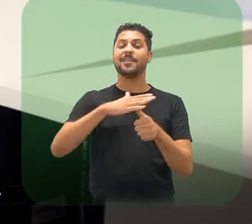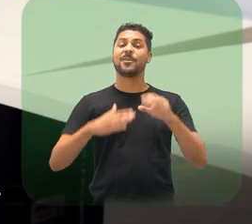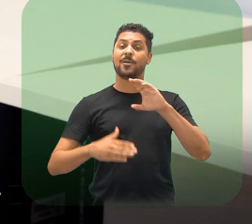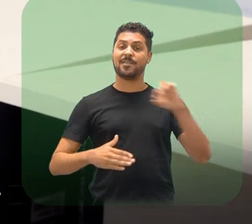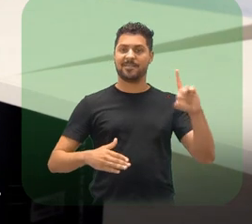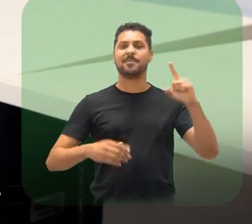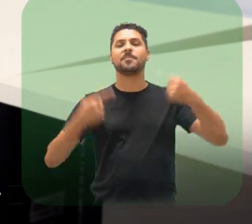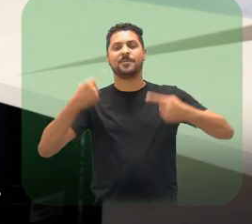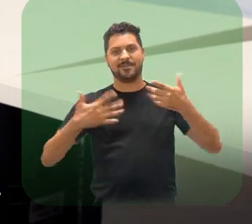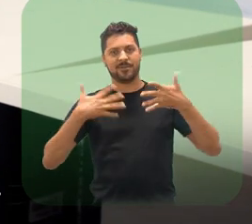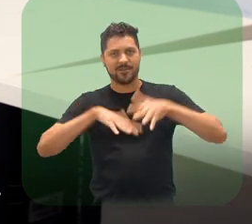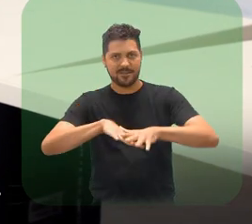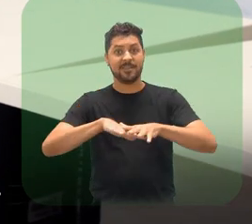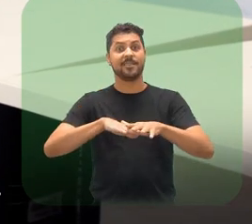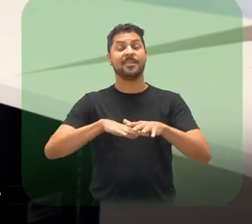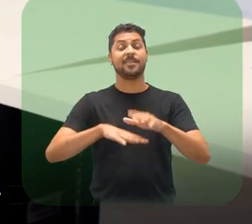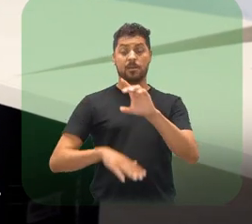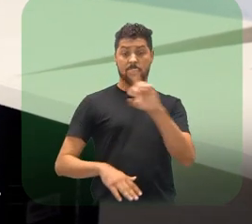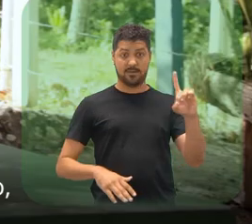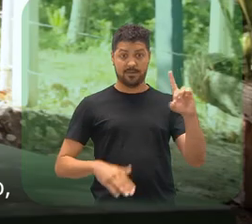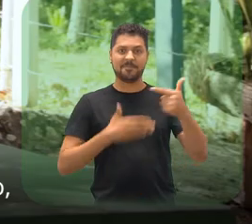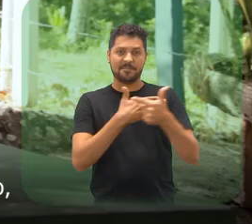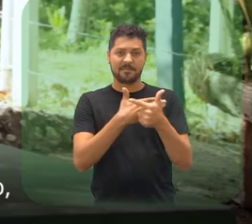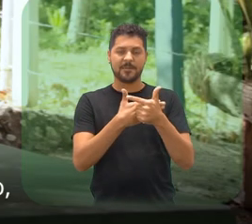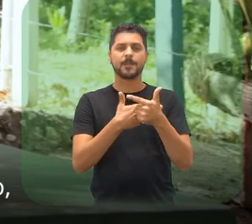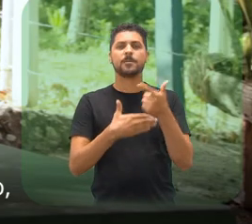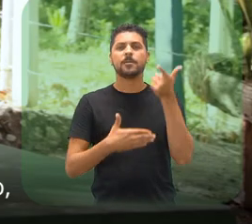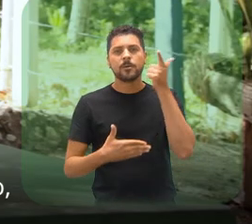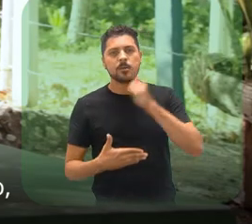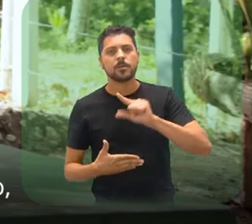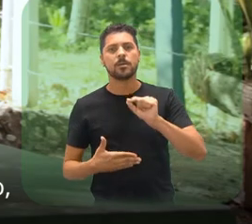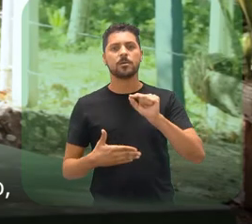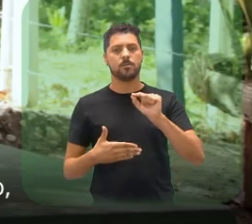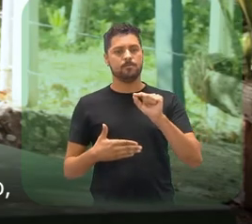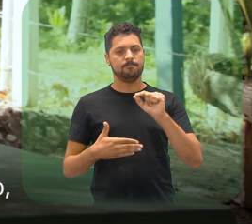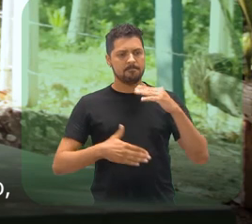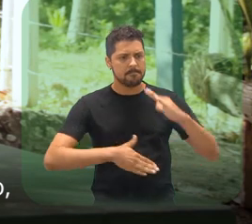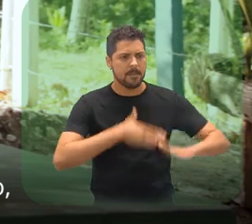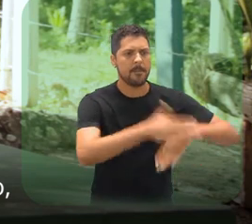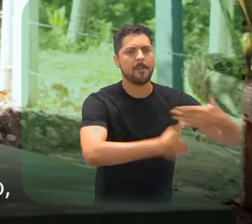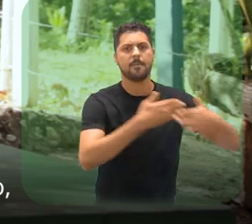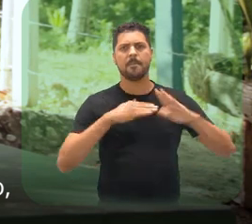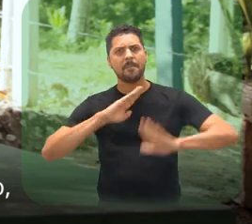ocupar esse espaço dessa coordenação de políticas inclusivas. Nessa coordenação, eu consigo